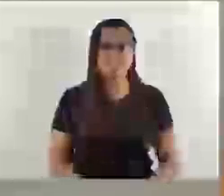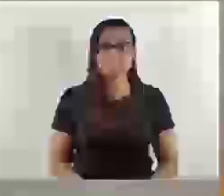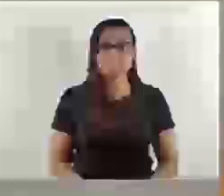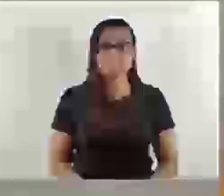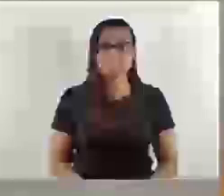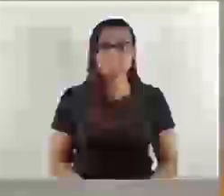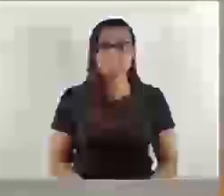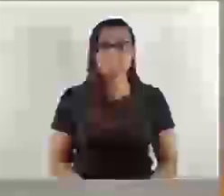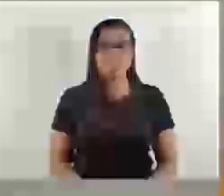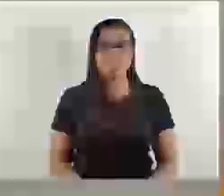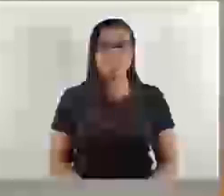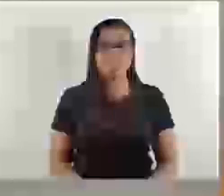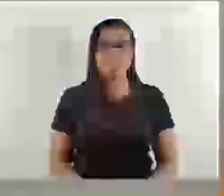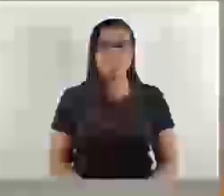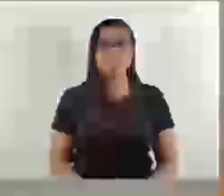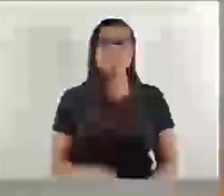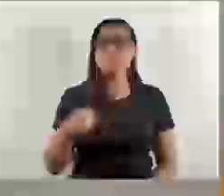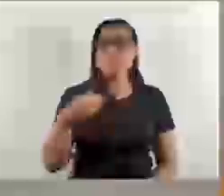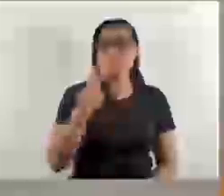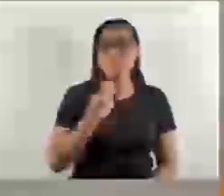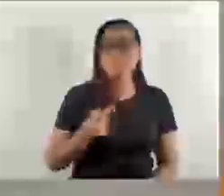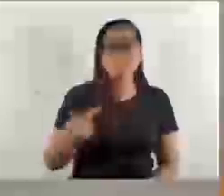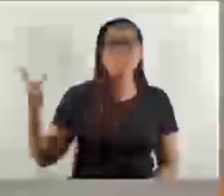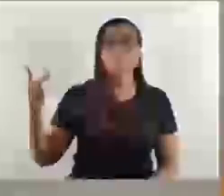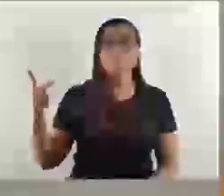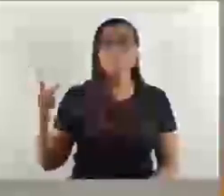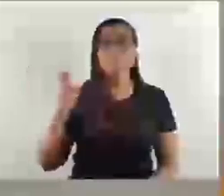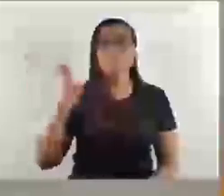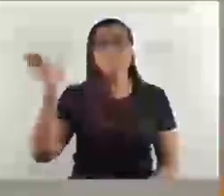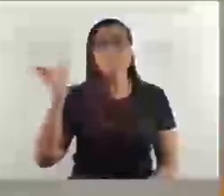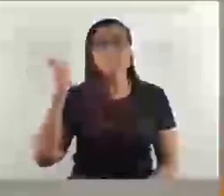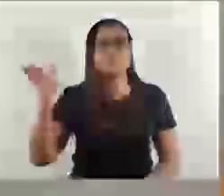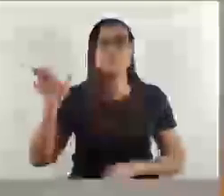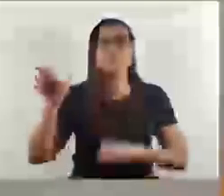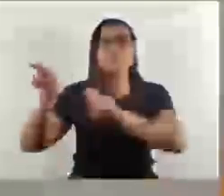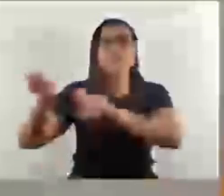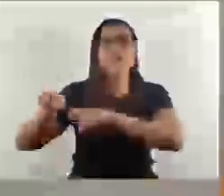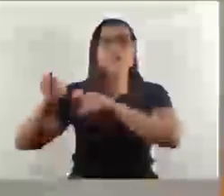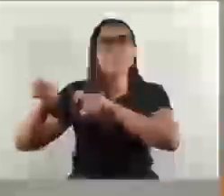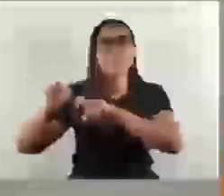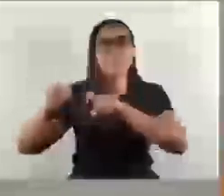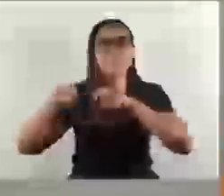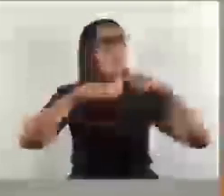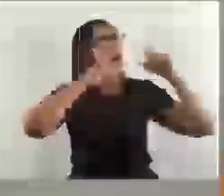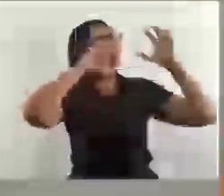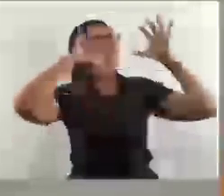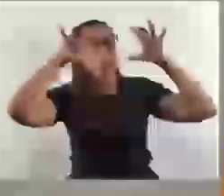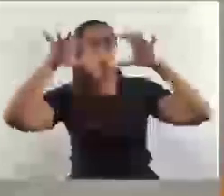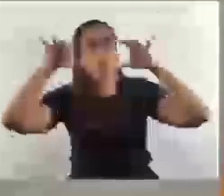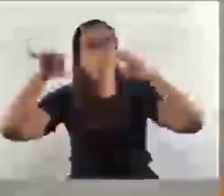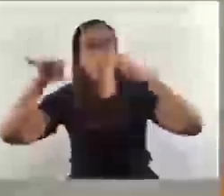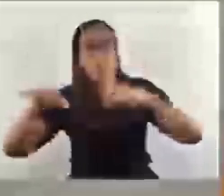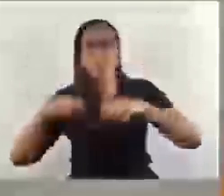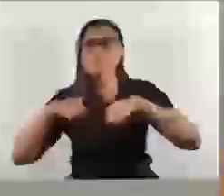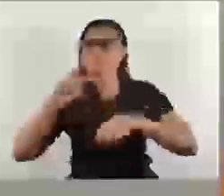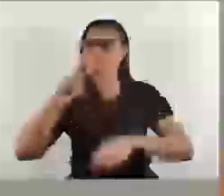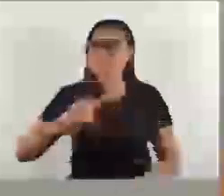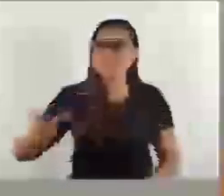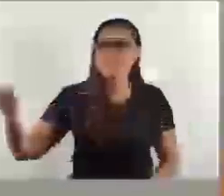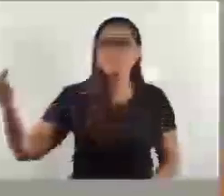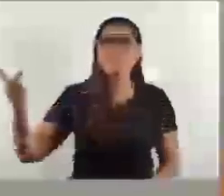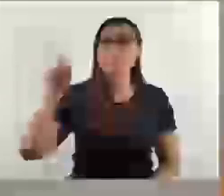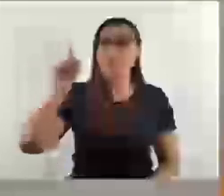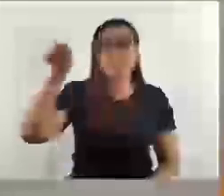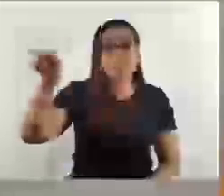Fui fazer visitas ao nosso interior, depois das chuvas. Nosso interior ficou muito